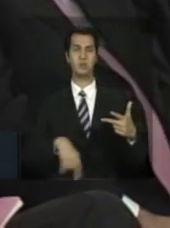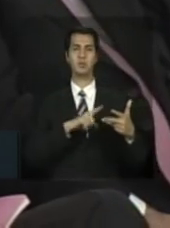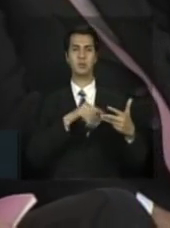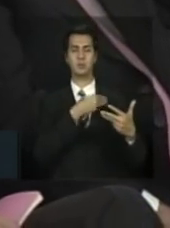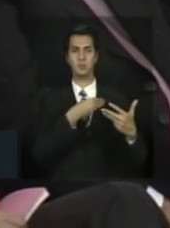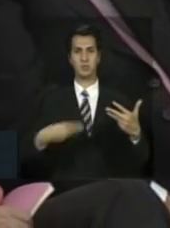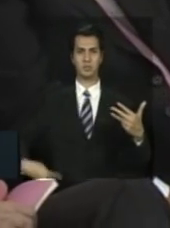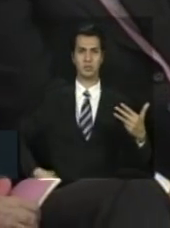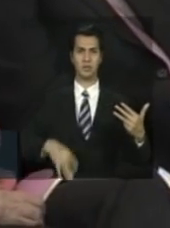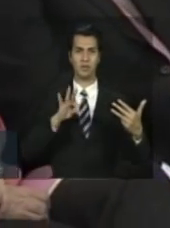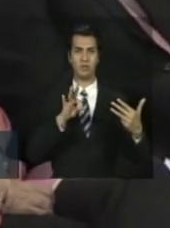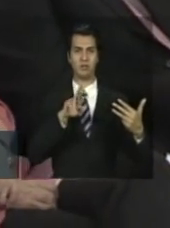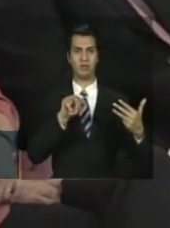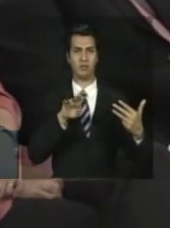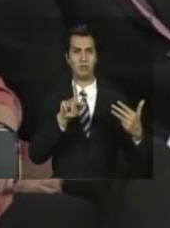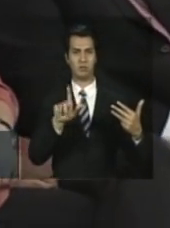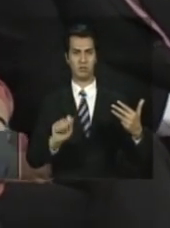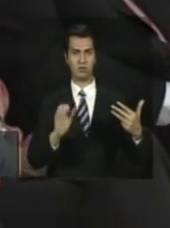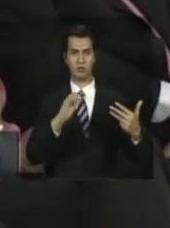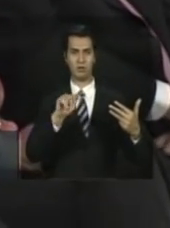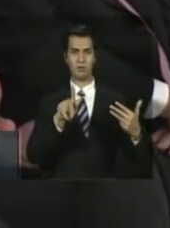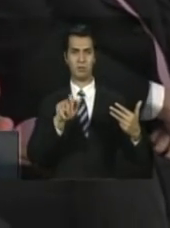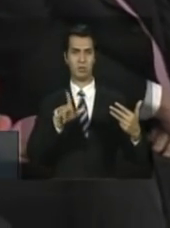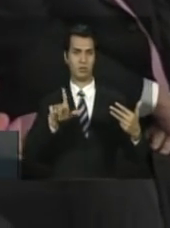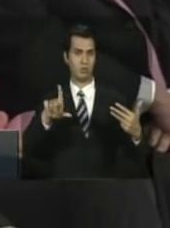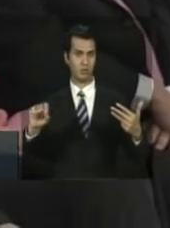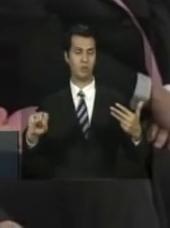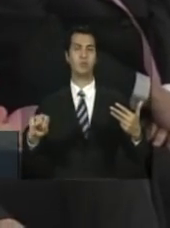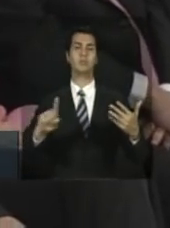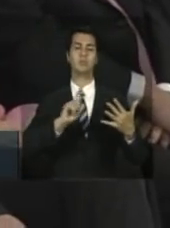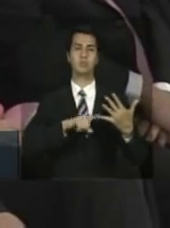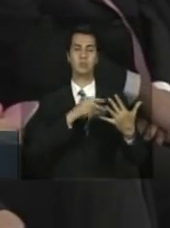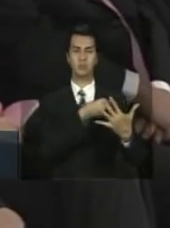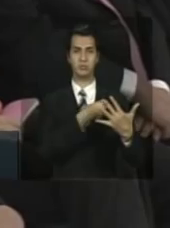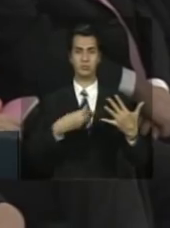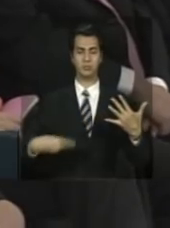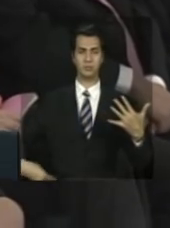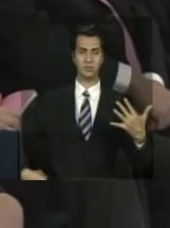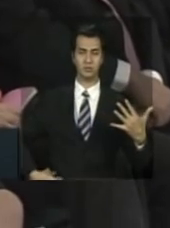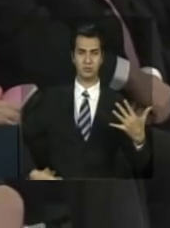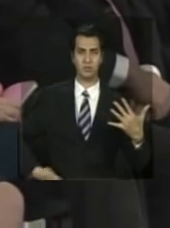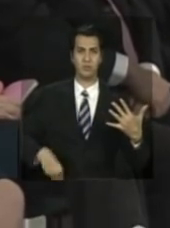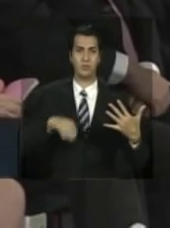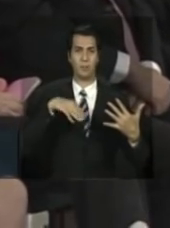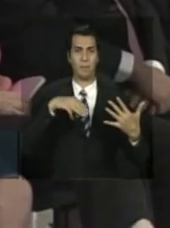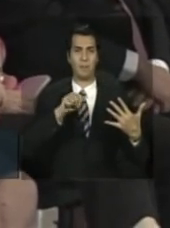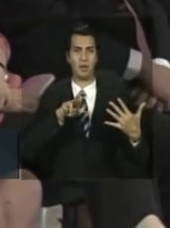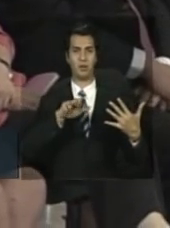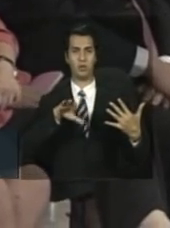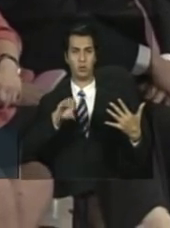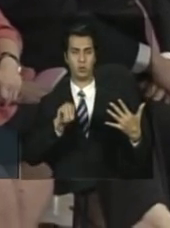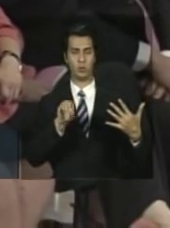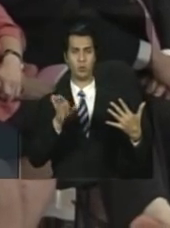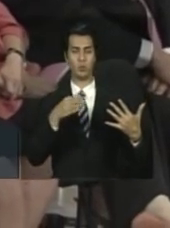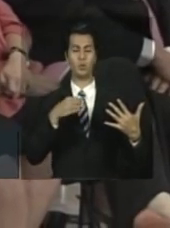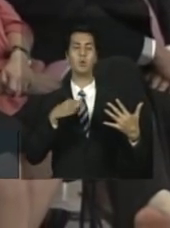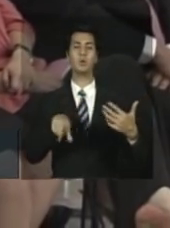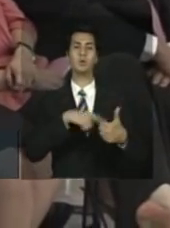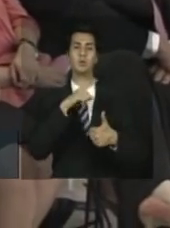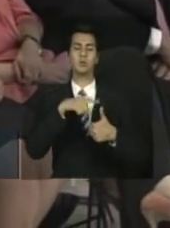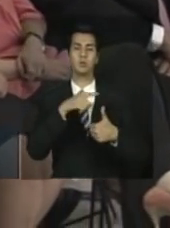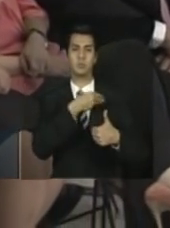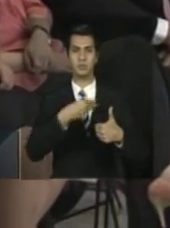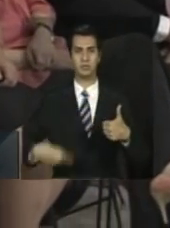ministra Tereza Campelo do desenvolvimento social e combate à fome, ministro Mário Negromonte das cidades,